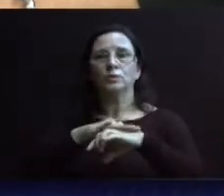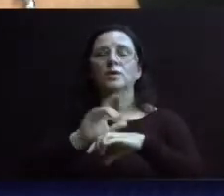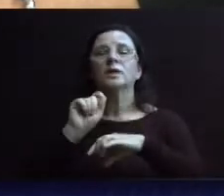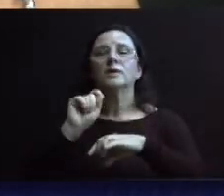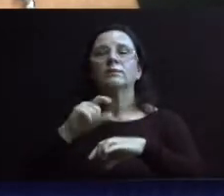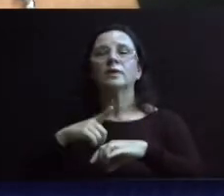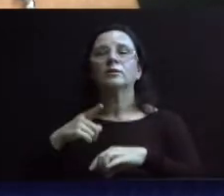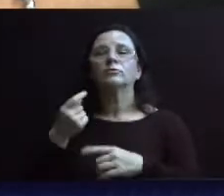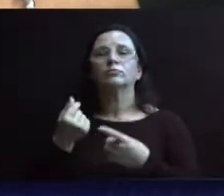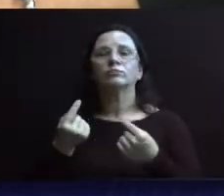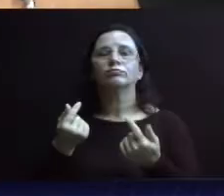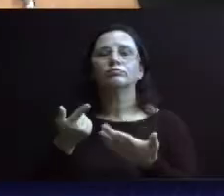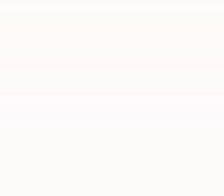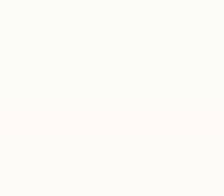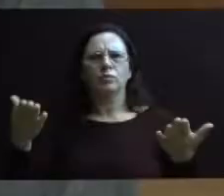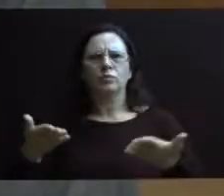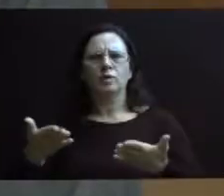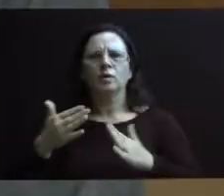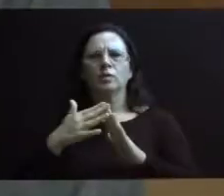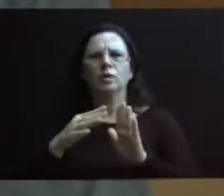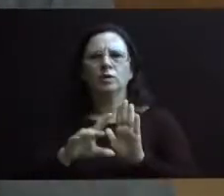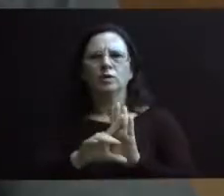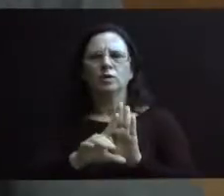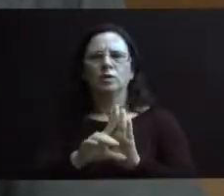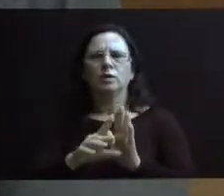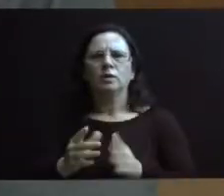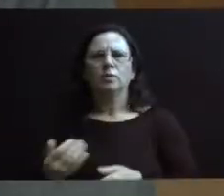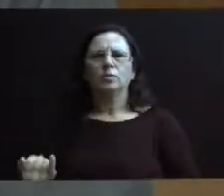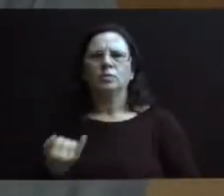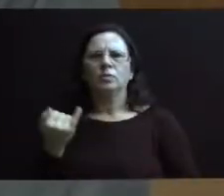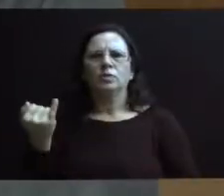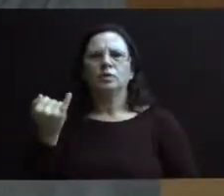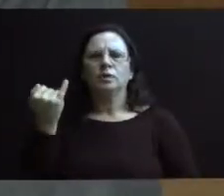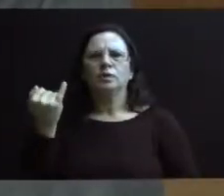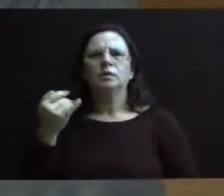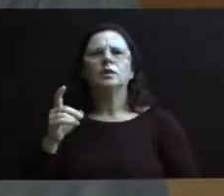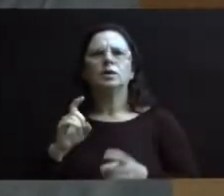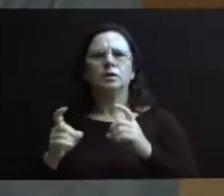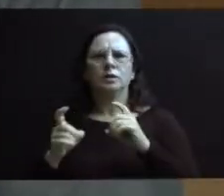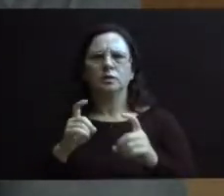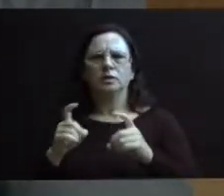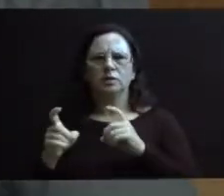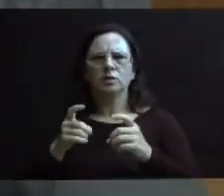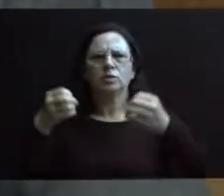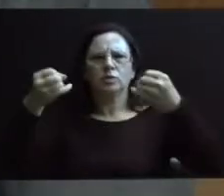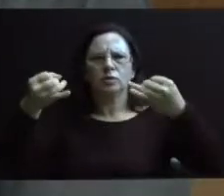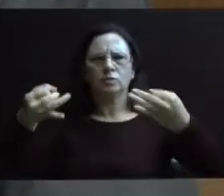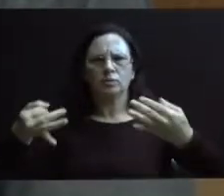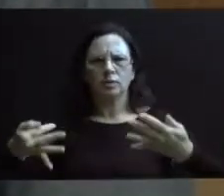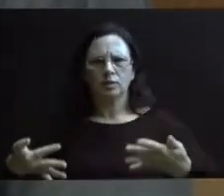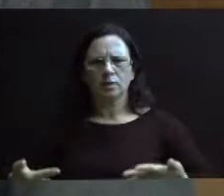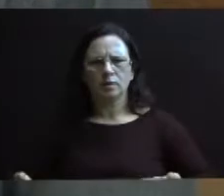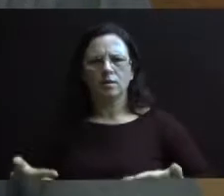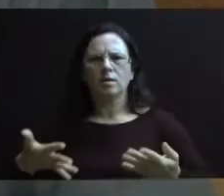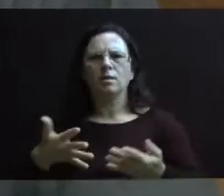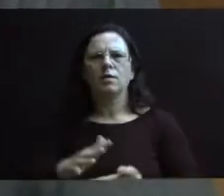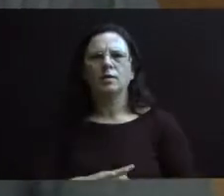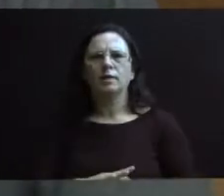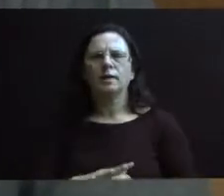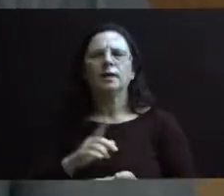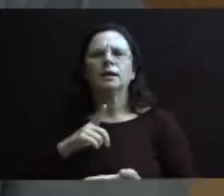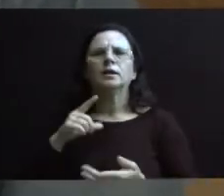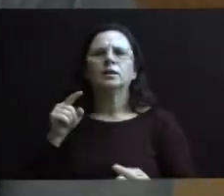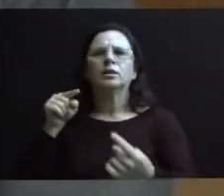importância da audiência pública. Importante demais essa audiência pública, esclarecedora. Tem o